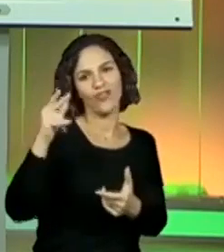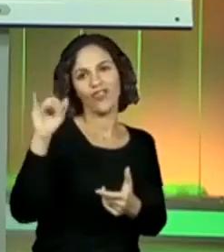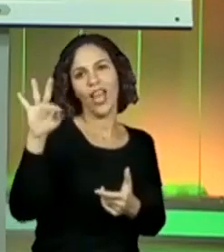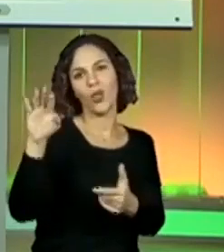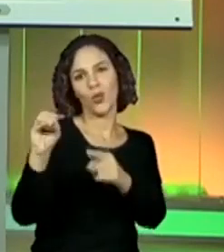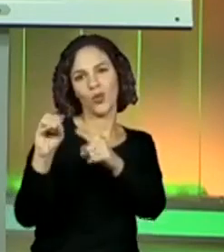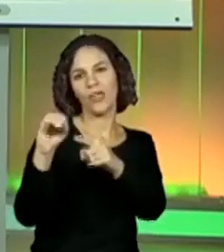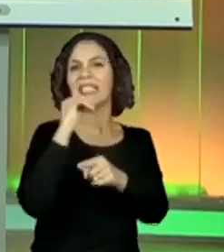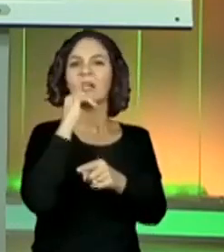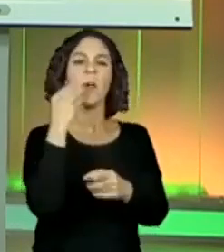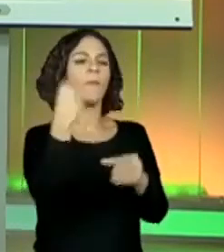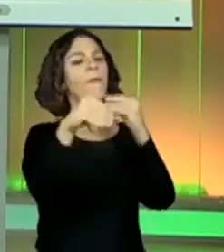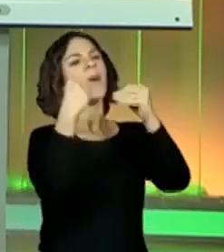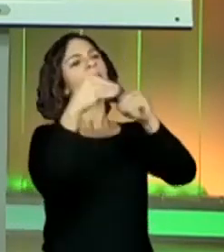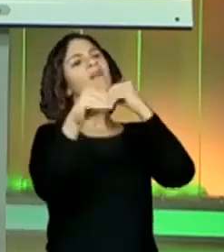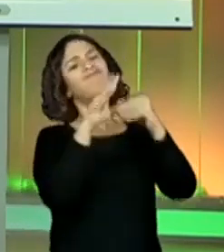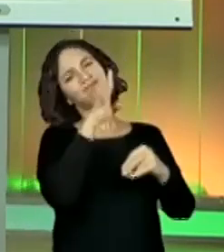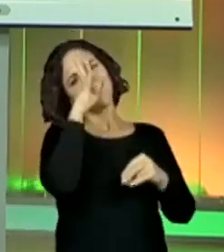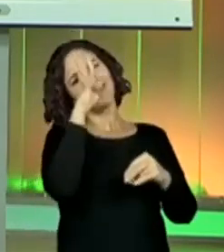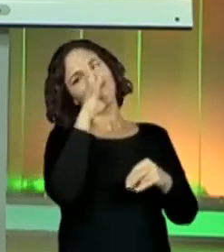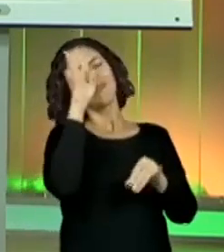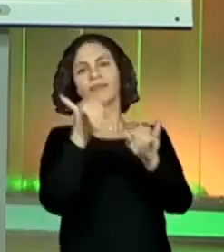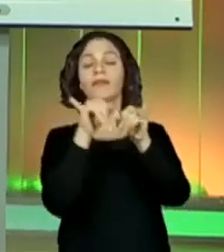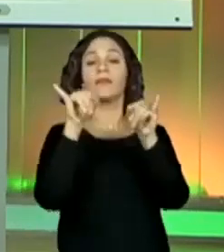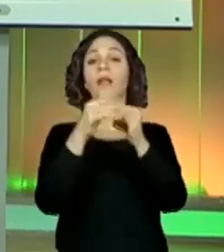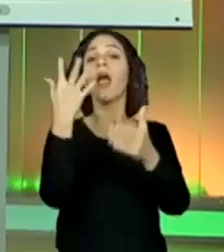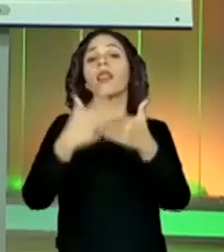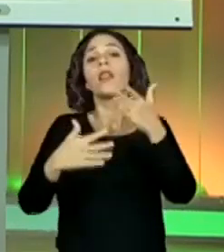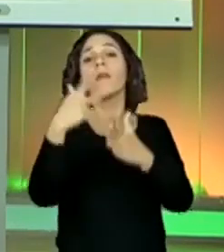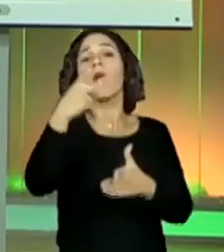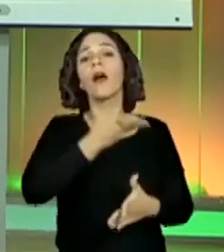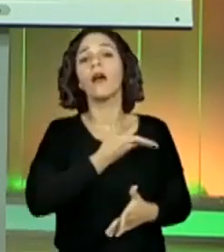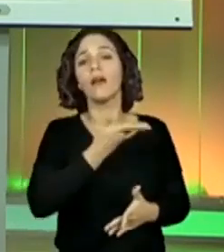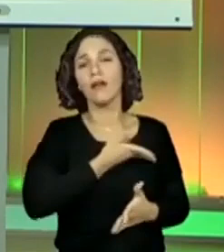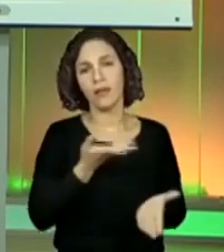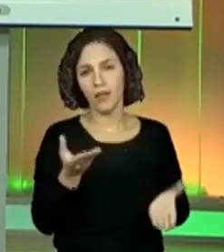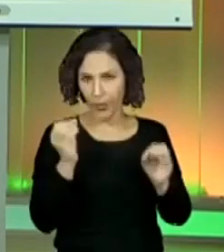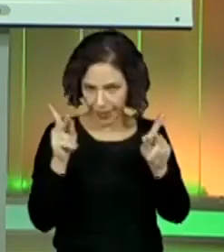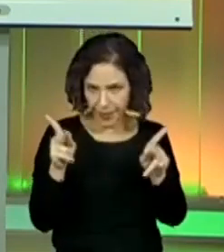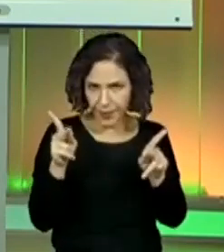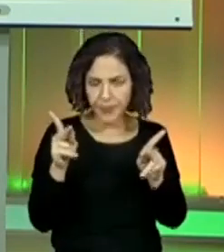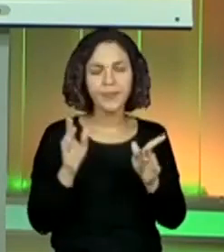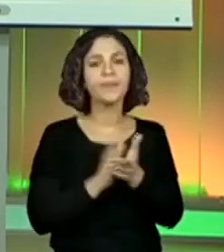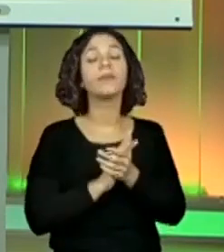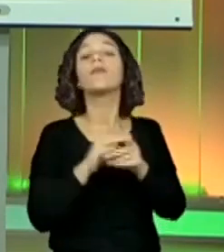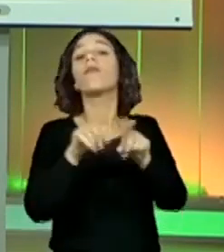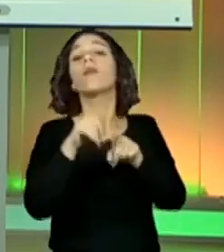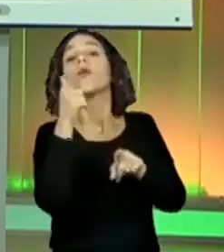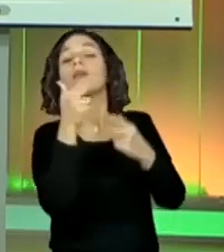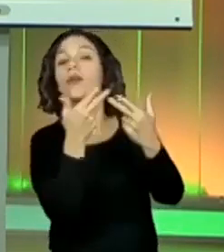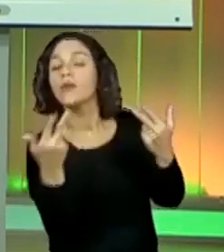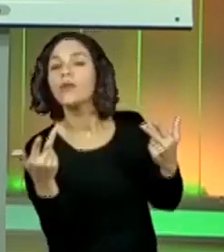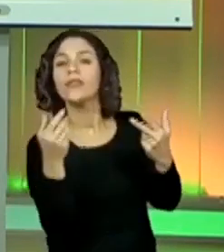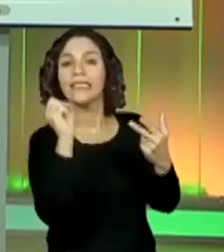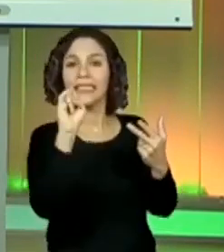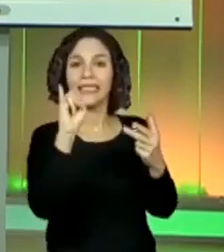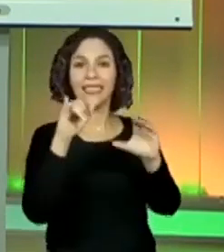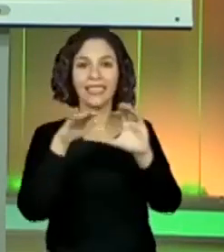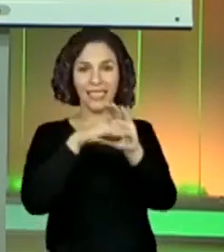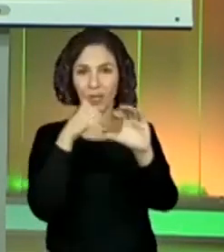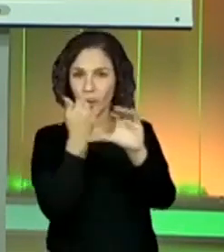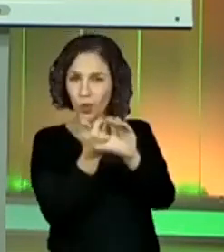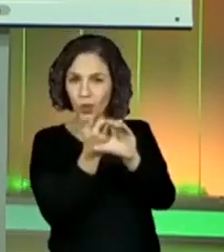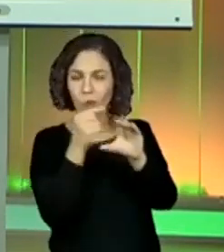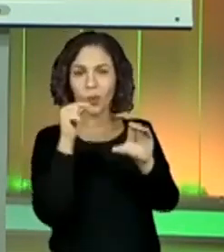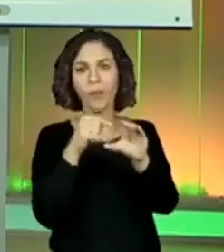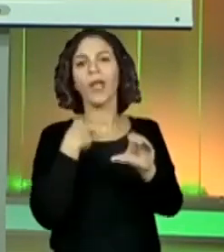aí no chat, não, falando coisas que não tem nada a ver, porque você atrapalha seu colega também, tá bom? Outra coisa, quem estiver acompanhando pelo YouTube, eu